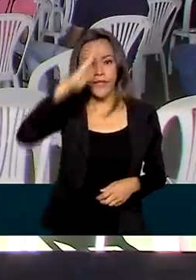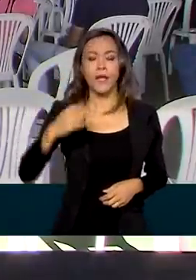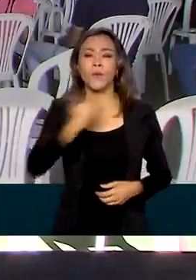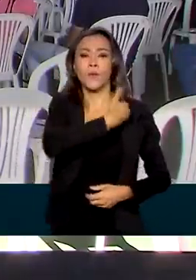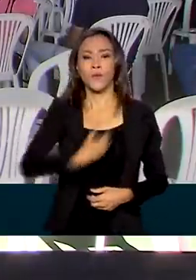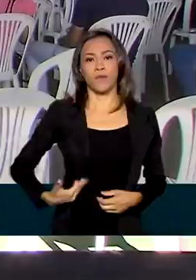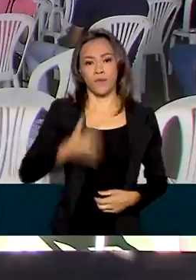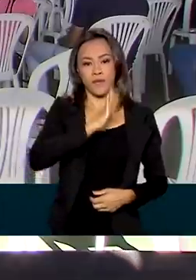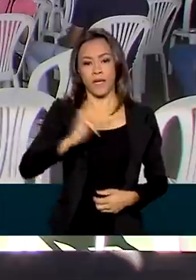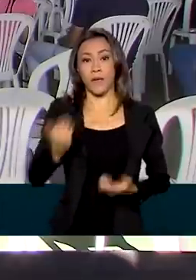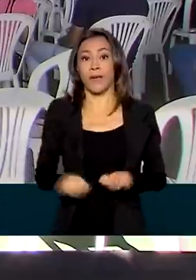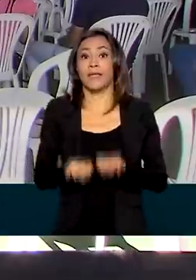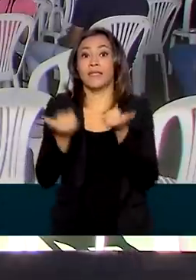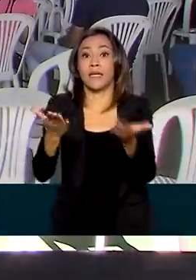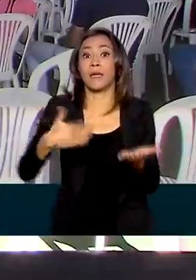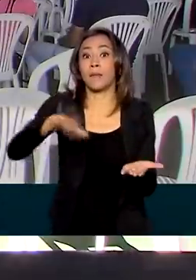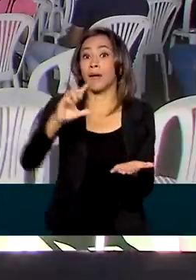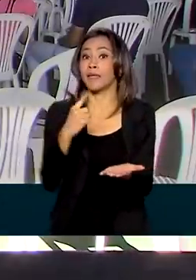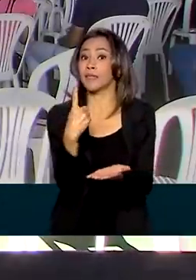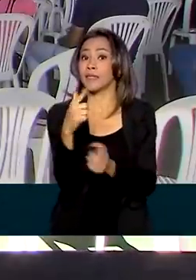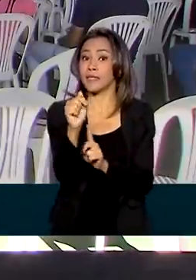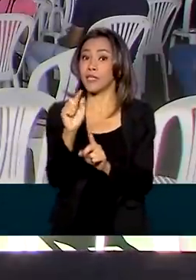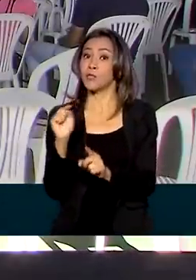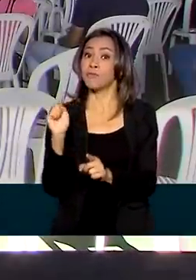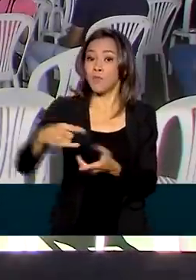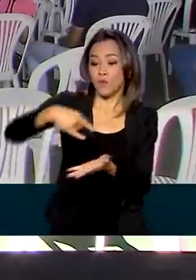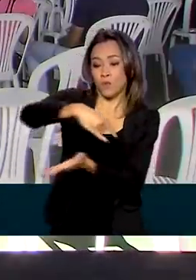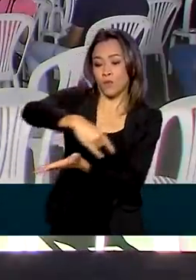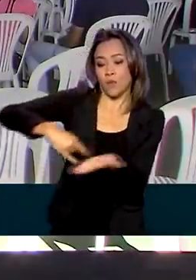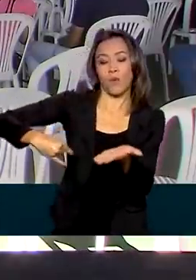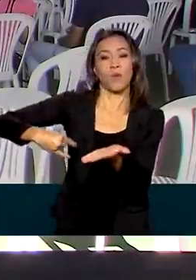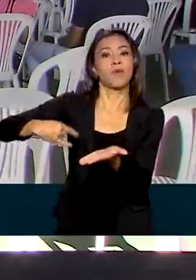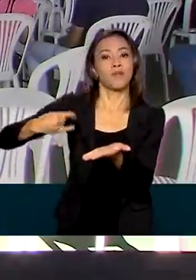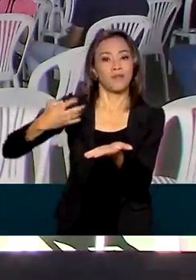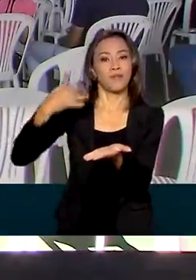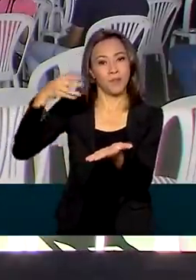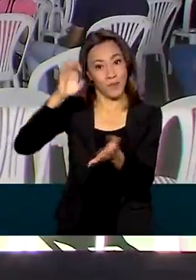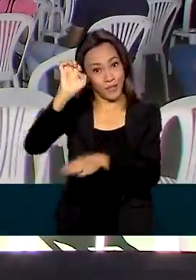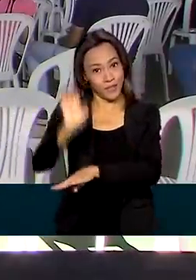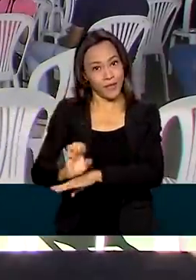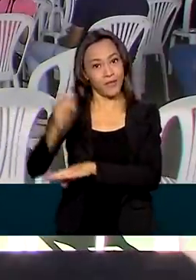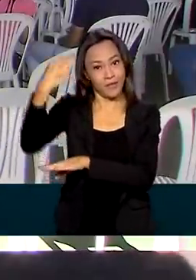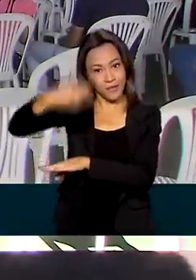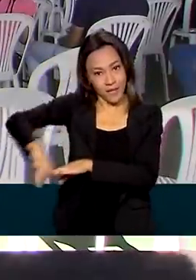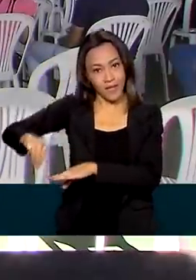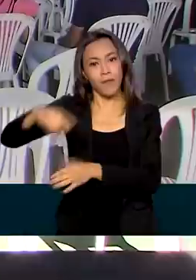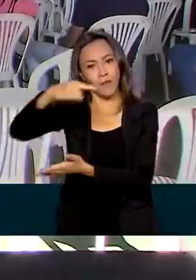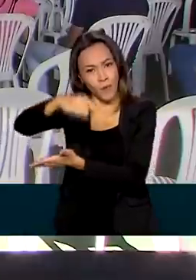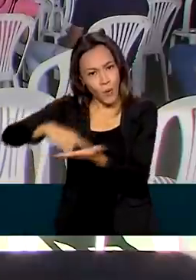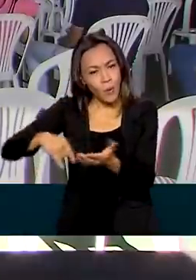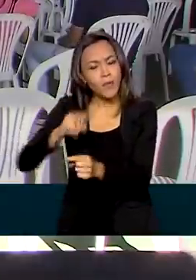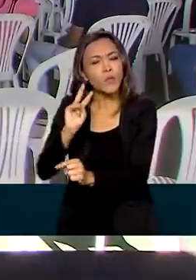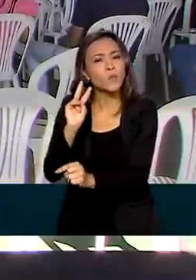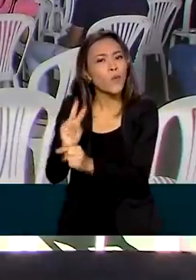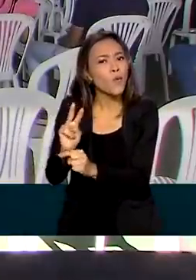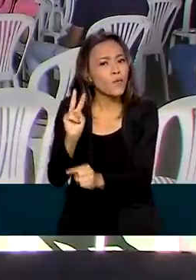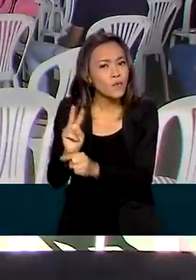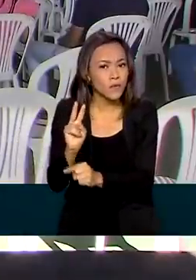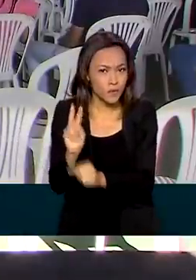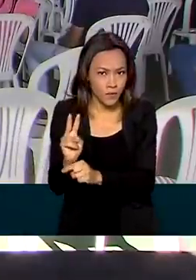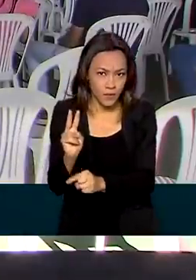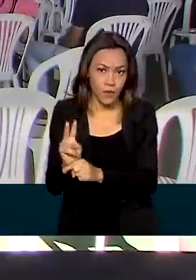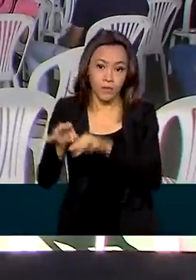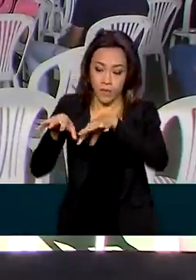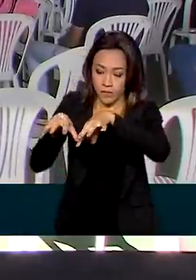17 mil títulos rurais, isso para todo o estado do Maranhão. A maioria ainda documenta os provisórios e para